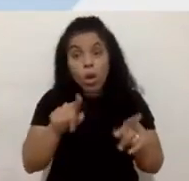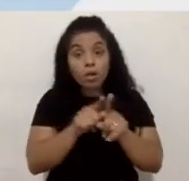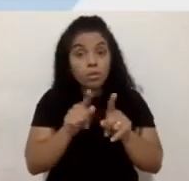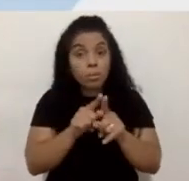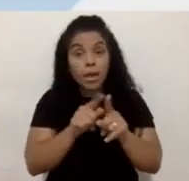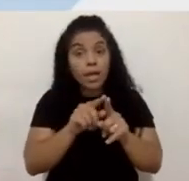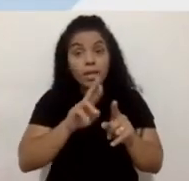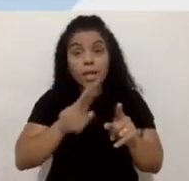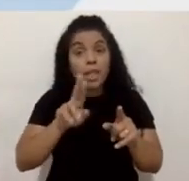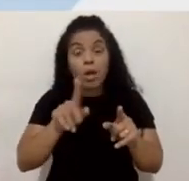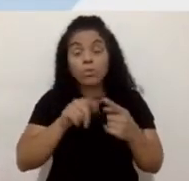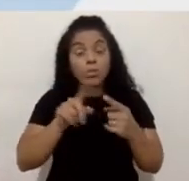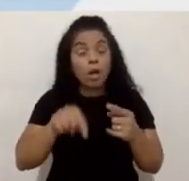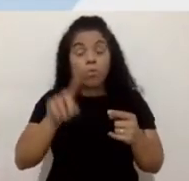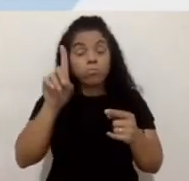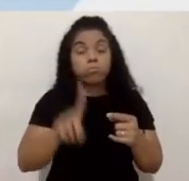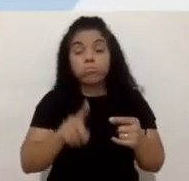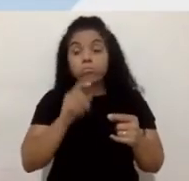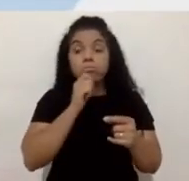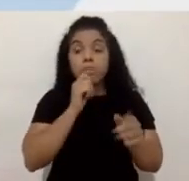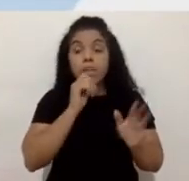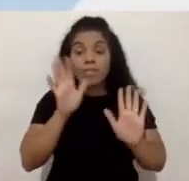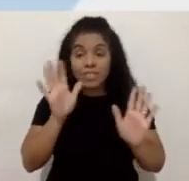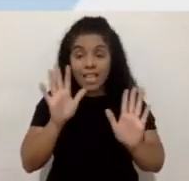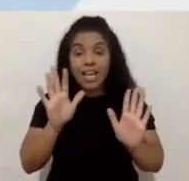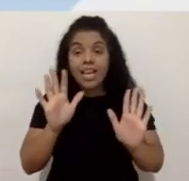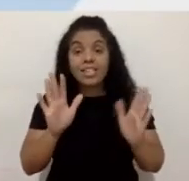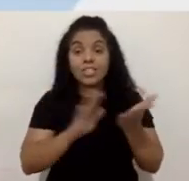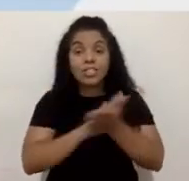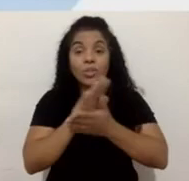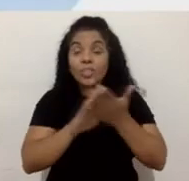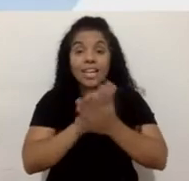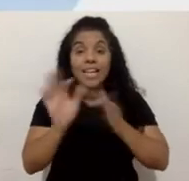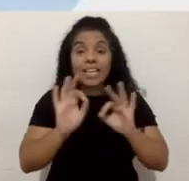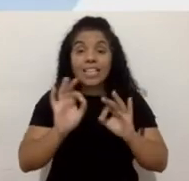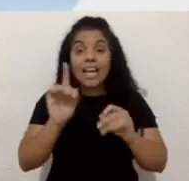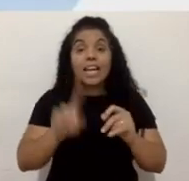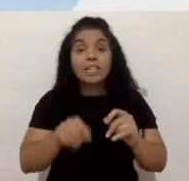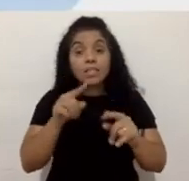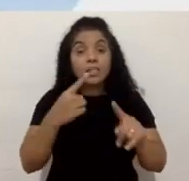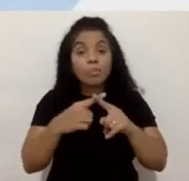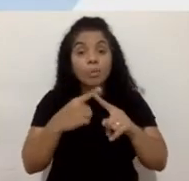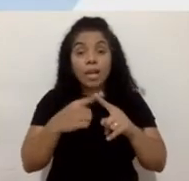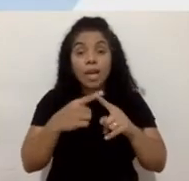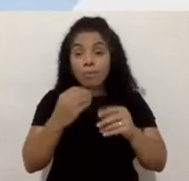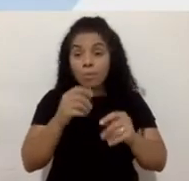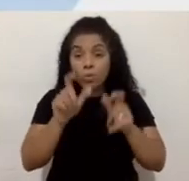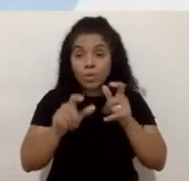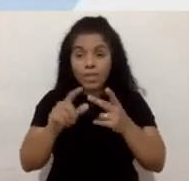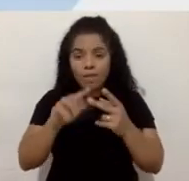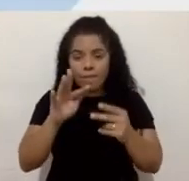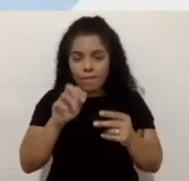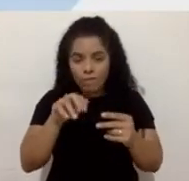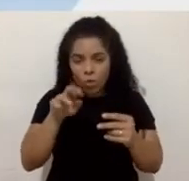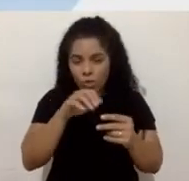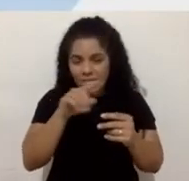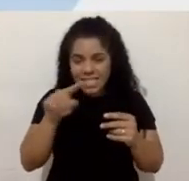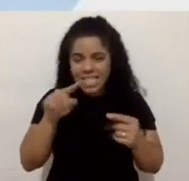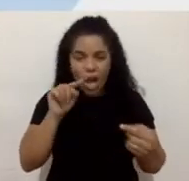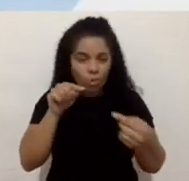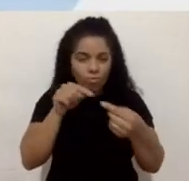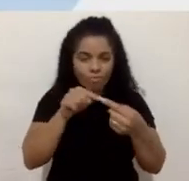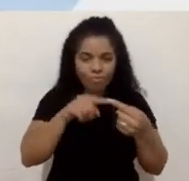PCD, são pessoas, né, que não têm nenhum tipo de deficiência. Isso porque muitas das funções que são mais associadas à